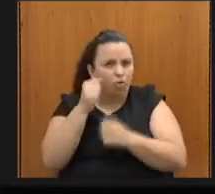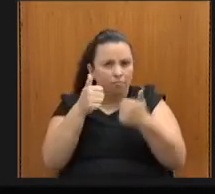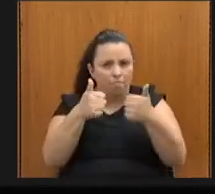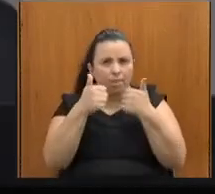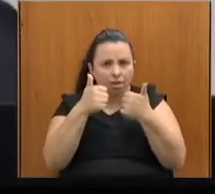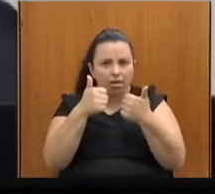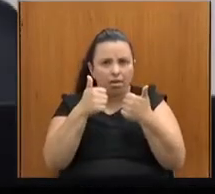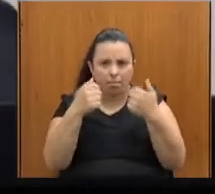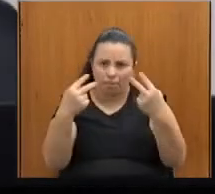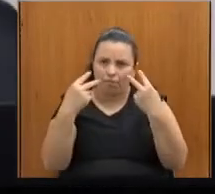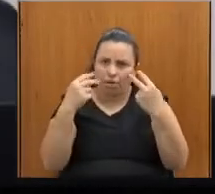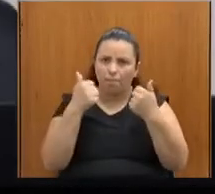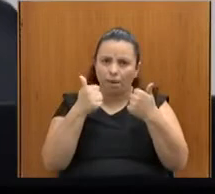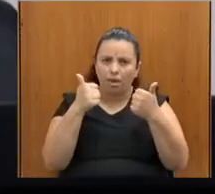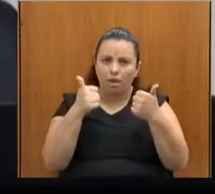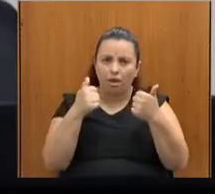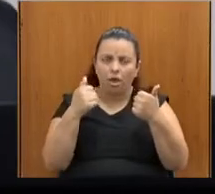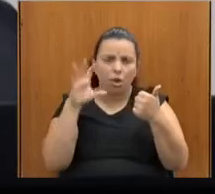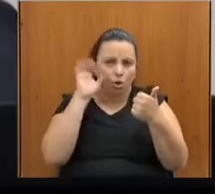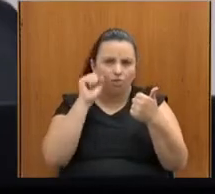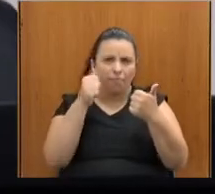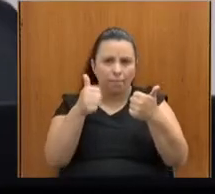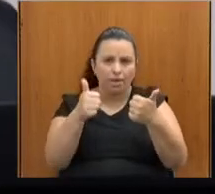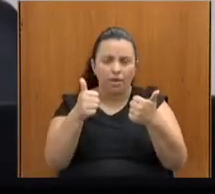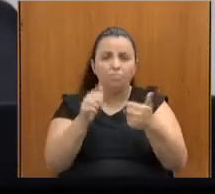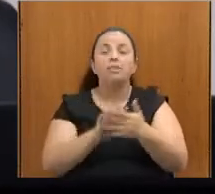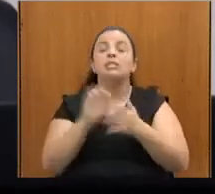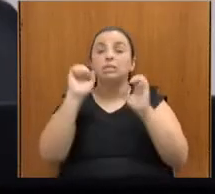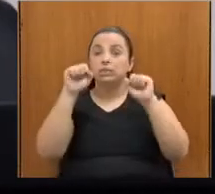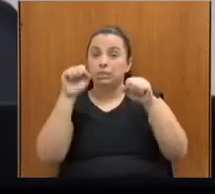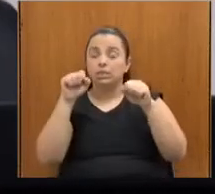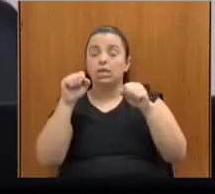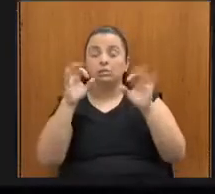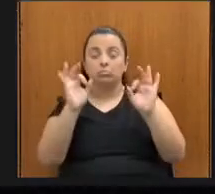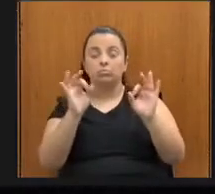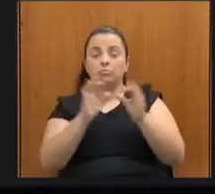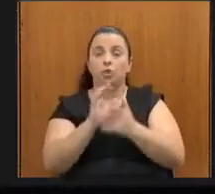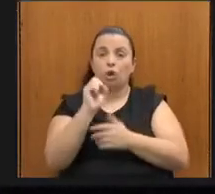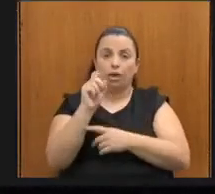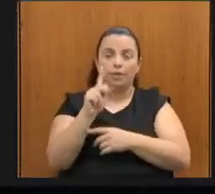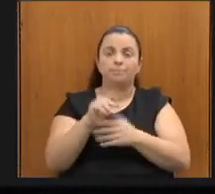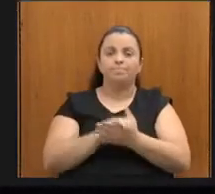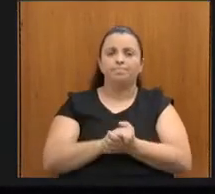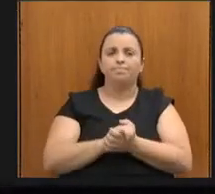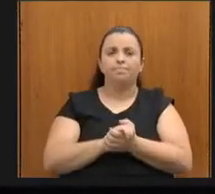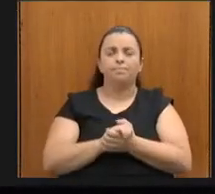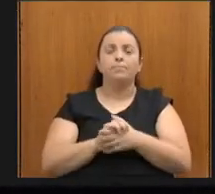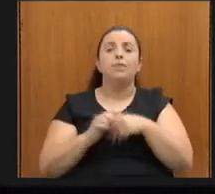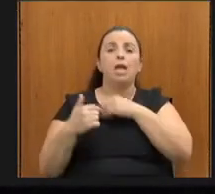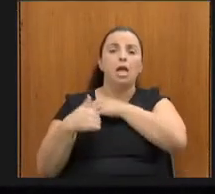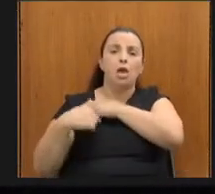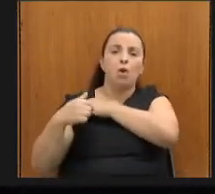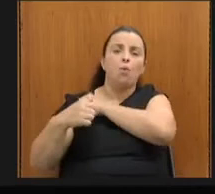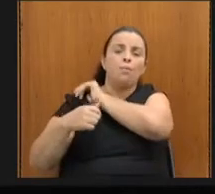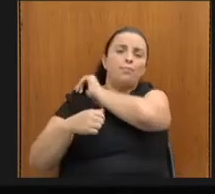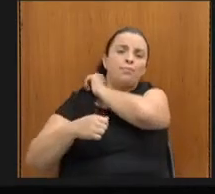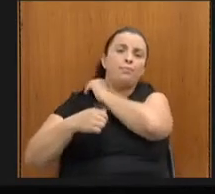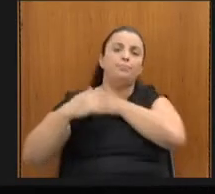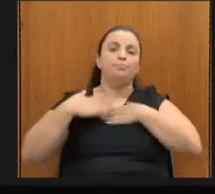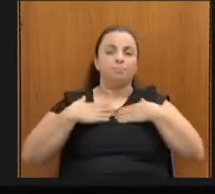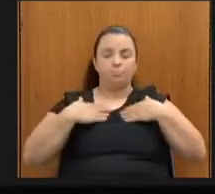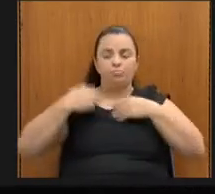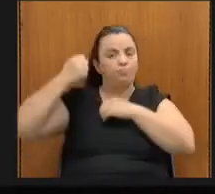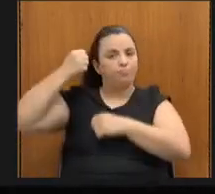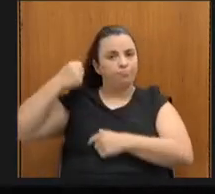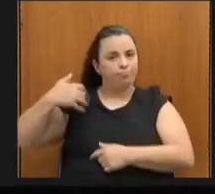Estamos bem, te ouvindo bem. Tudo ok. Eu vou fazer a minha autodescrição para aquelas pessoas